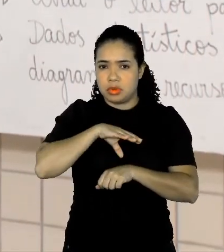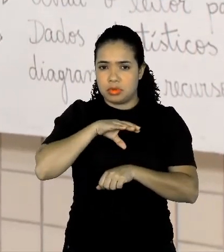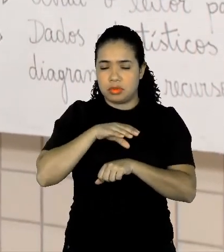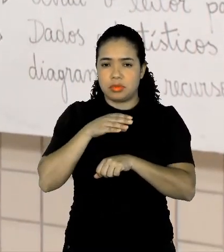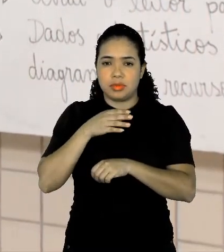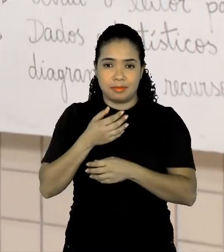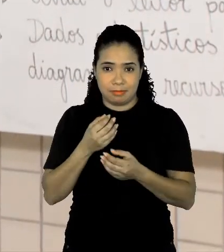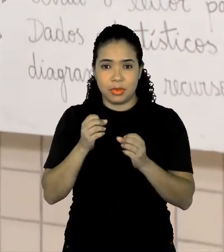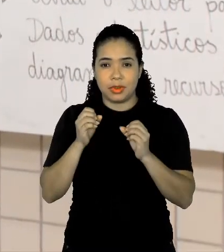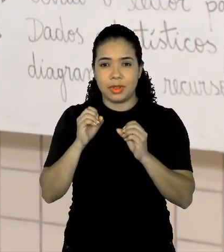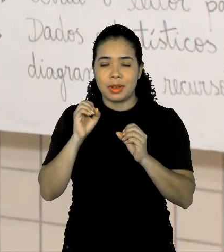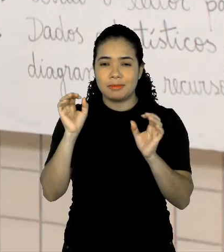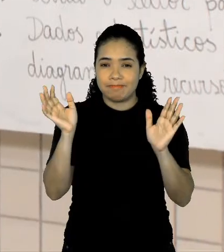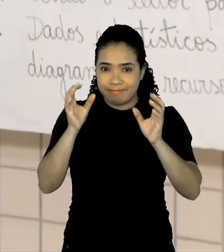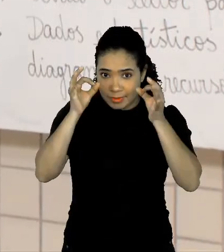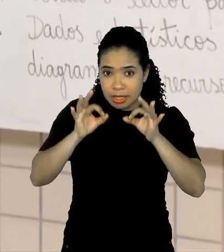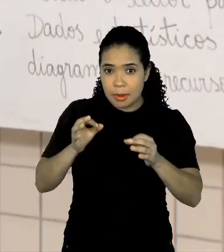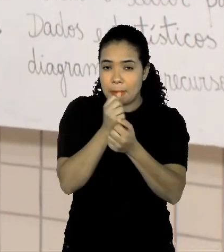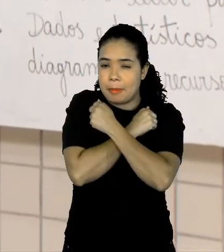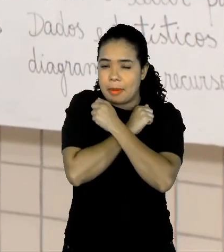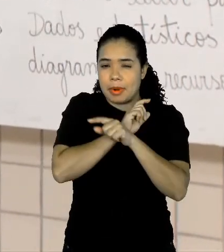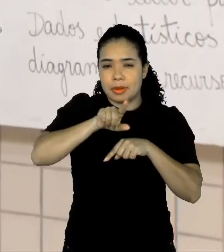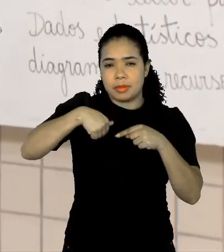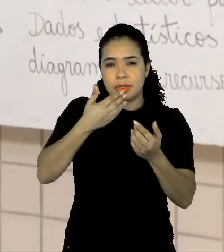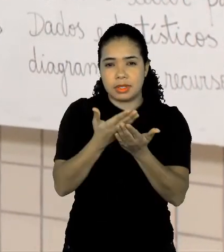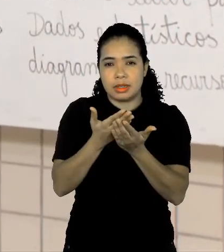certo? Um abraço e até a próxima!